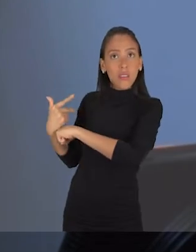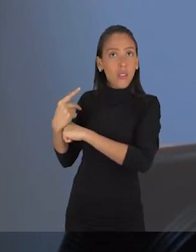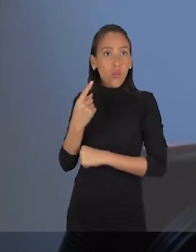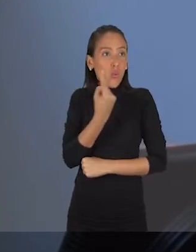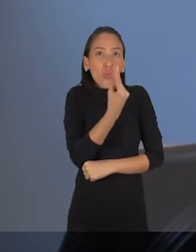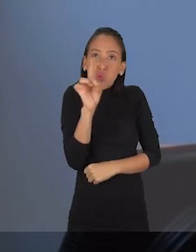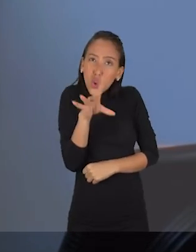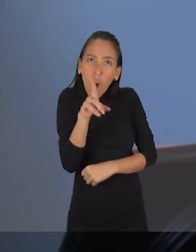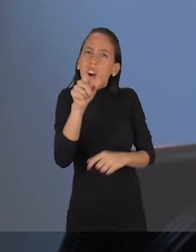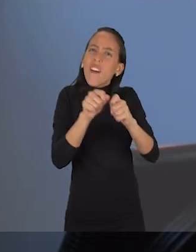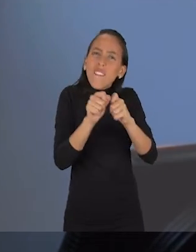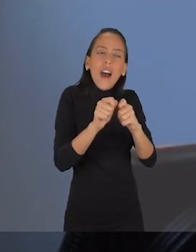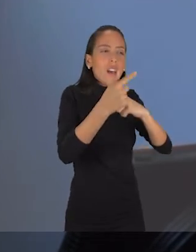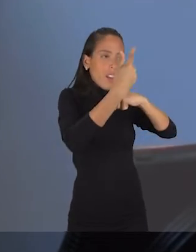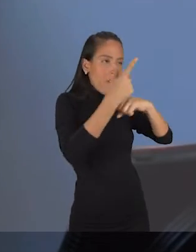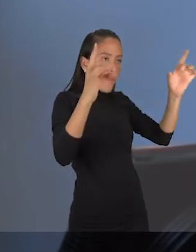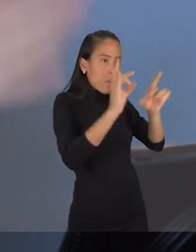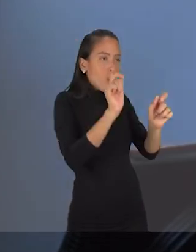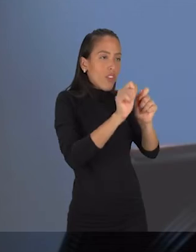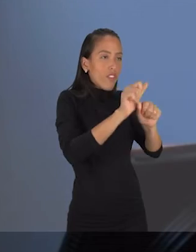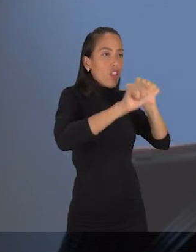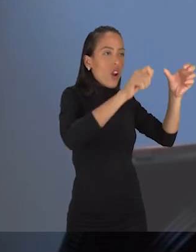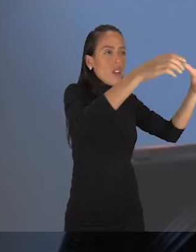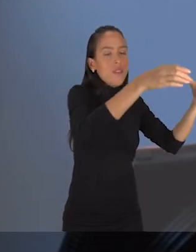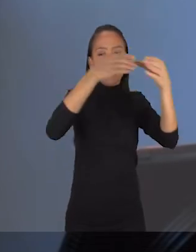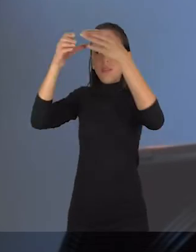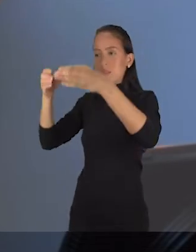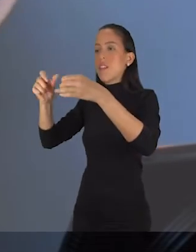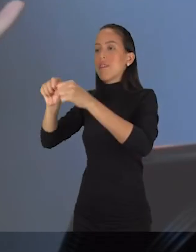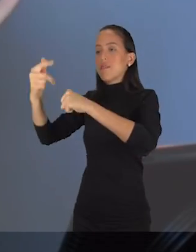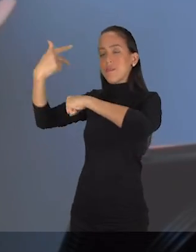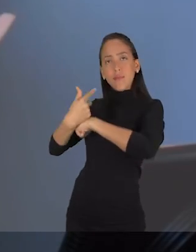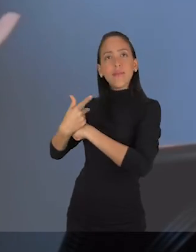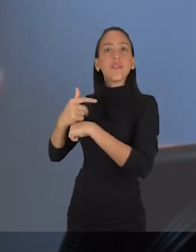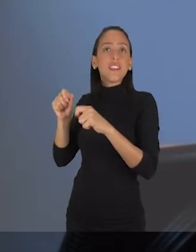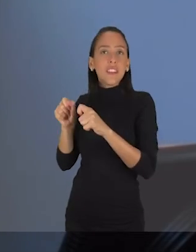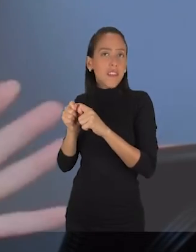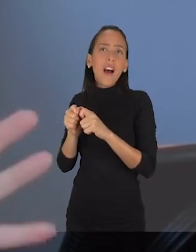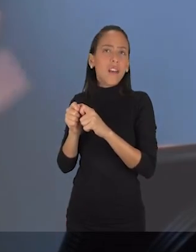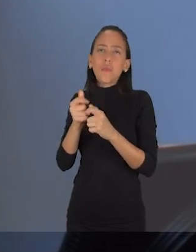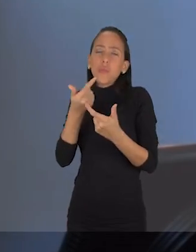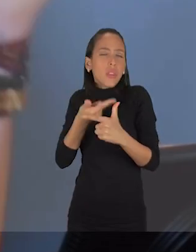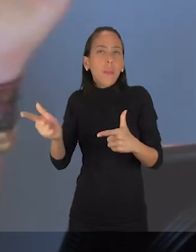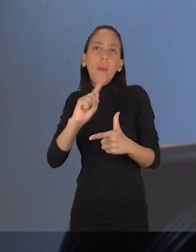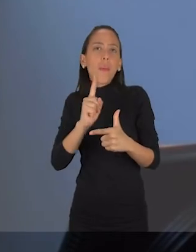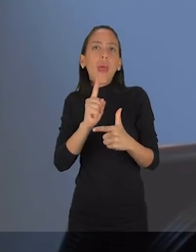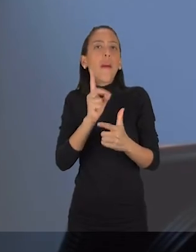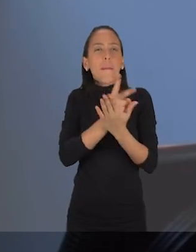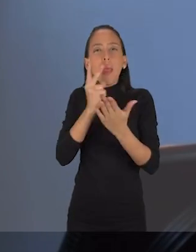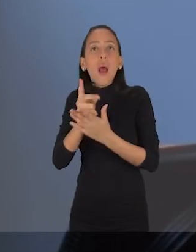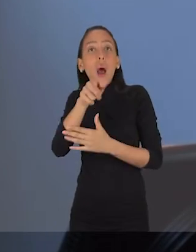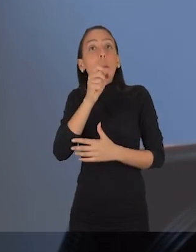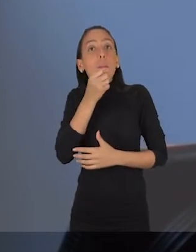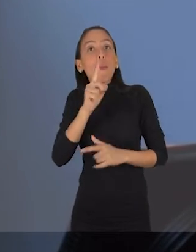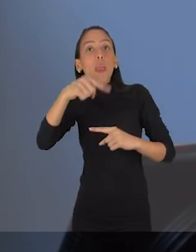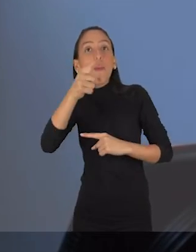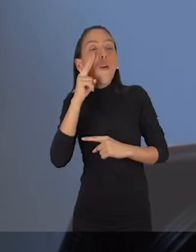palavras, mesmo que às vezes fique um pouco diferente, com dois enquadramentos diferentes. Mesmo que seja o vídeo todo, não tem problema. depois você vai ver que você vai ter,